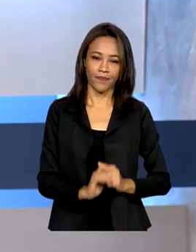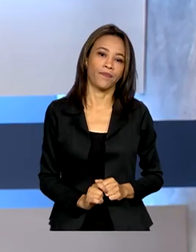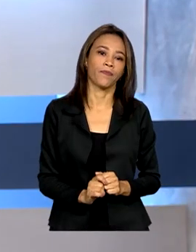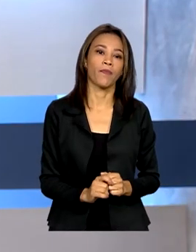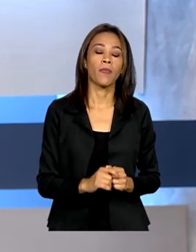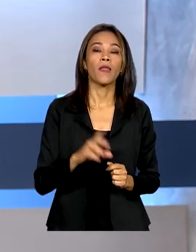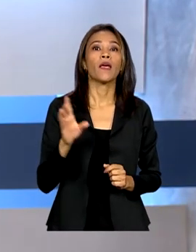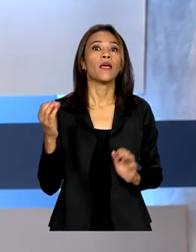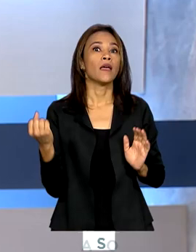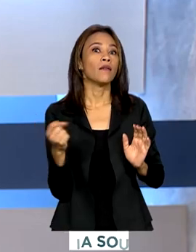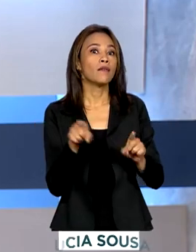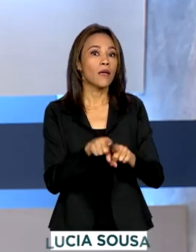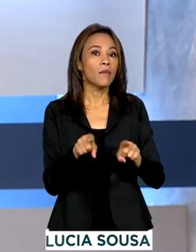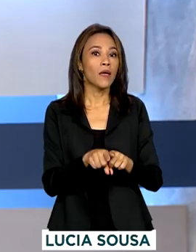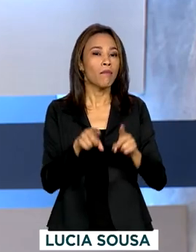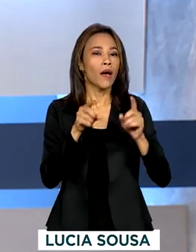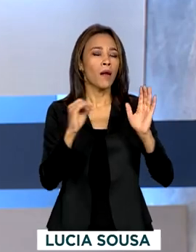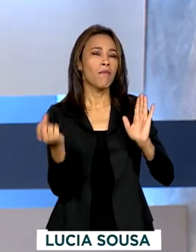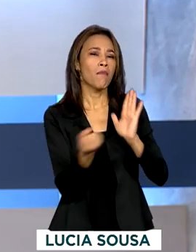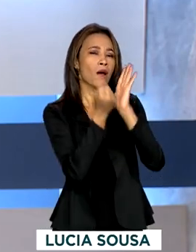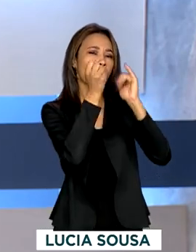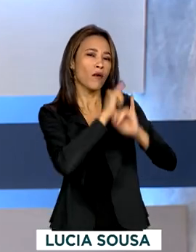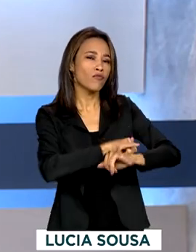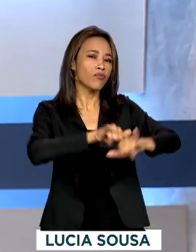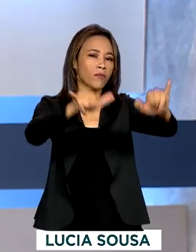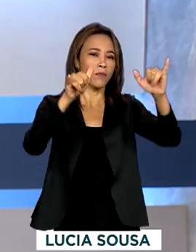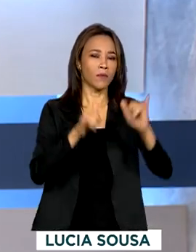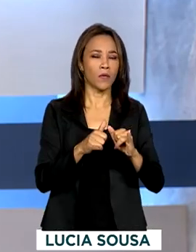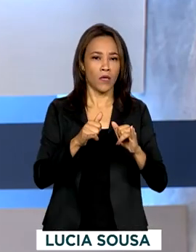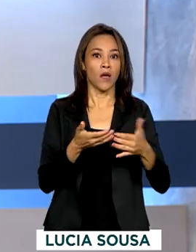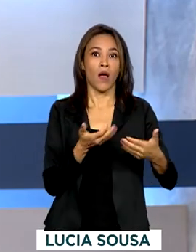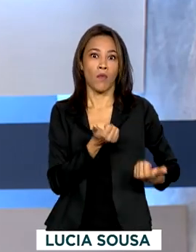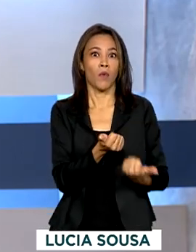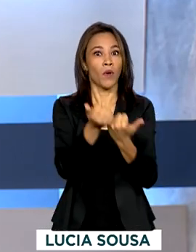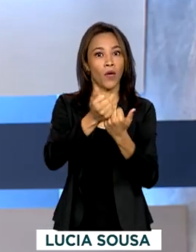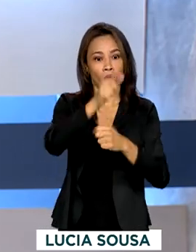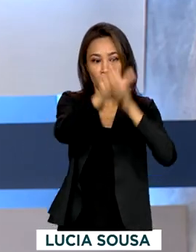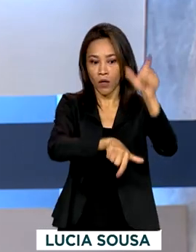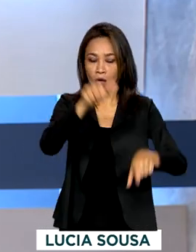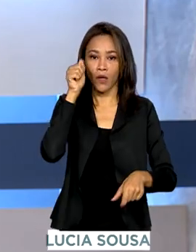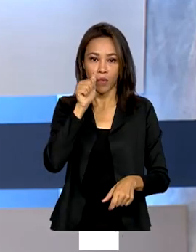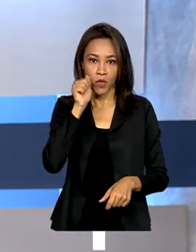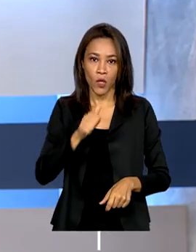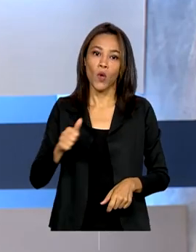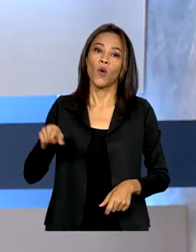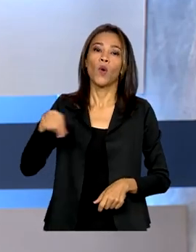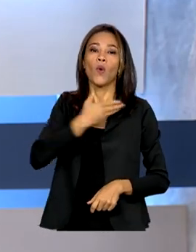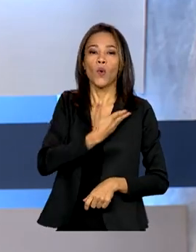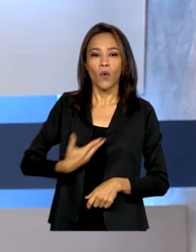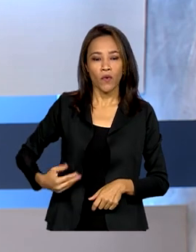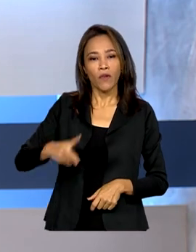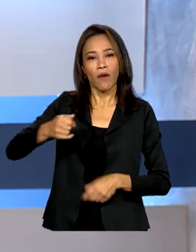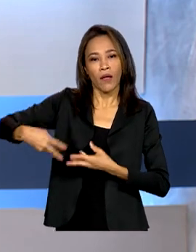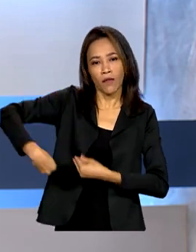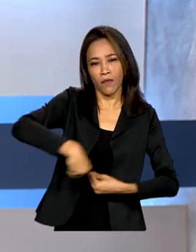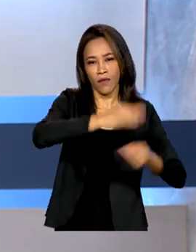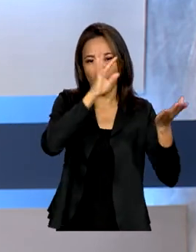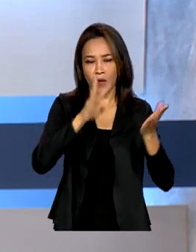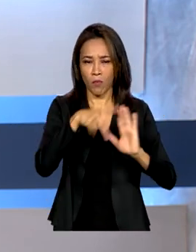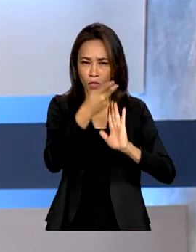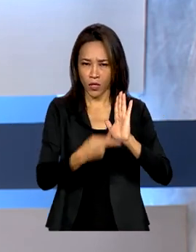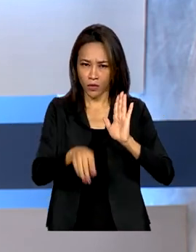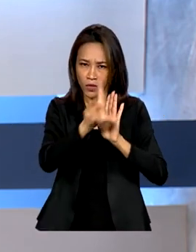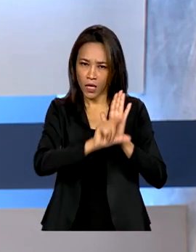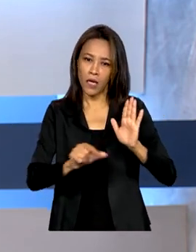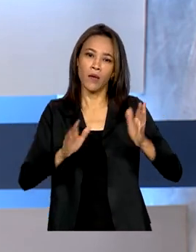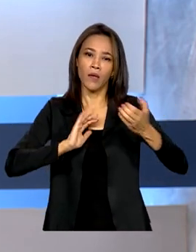marcar as iniciativas a favor do público feminino, o governo vai enviar ao Congresso Nacional um projeto de lei que prevê salários iguais